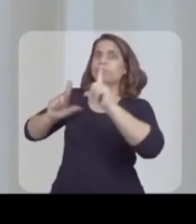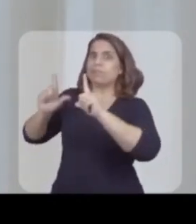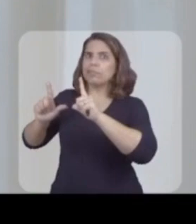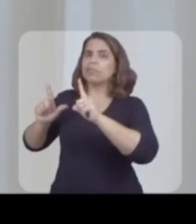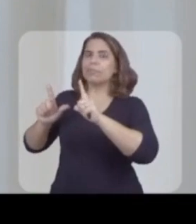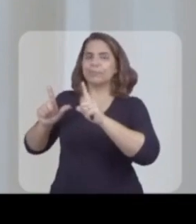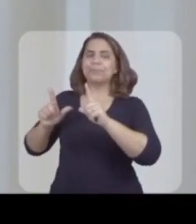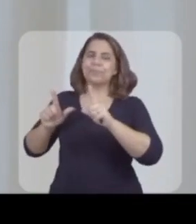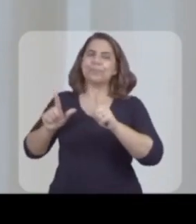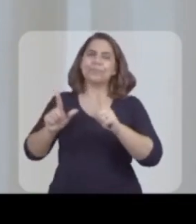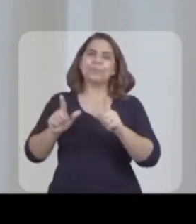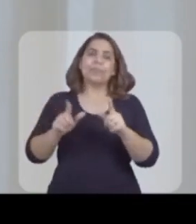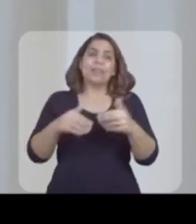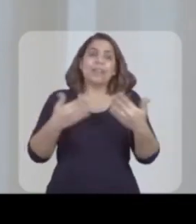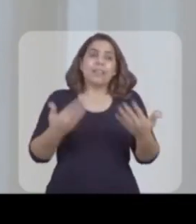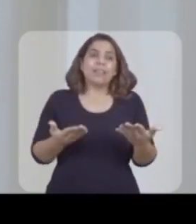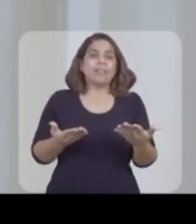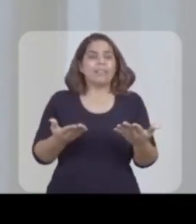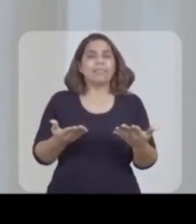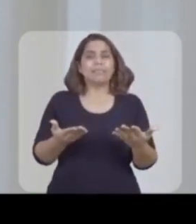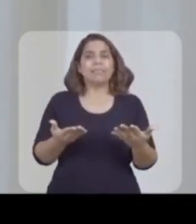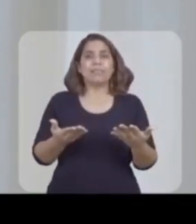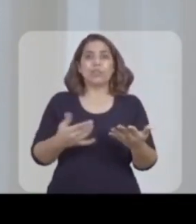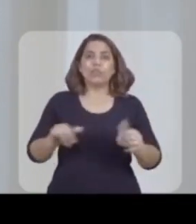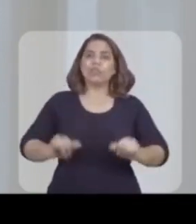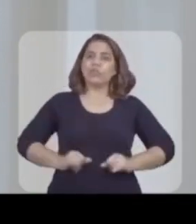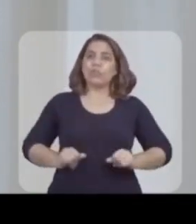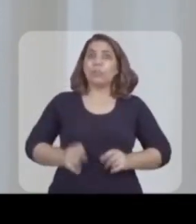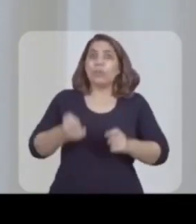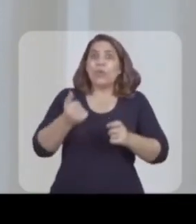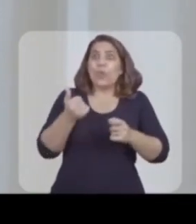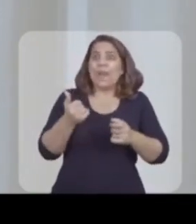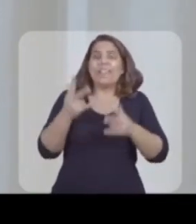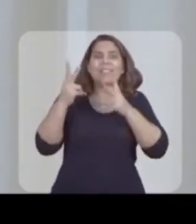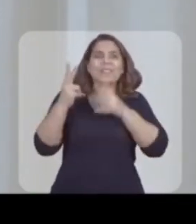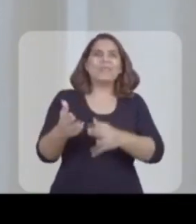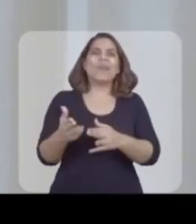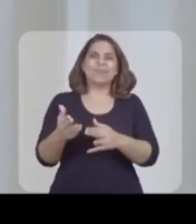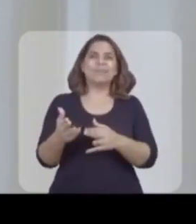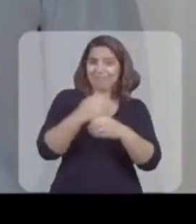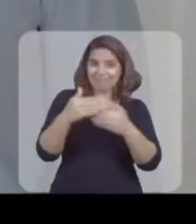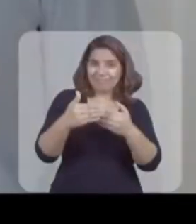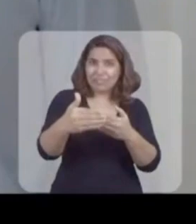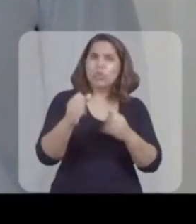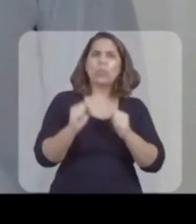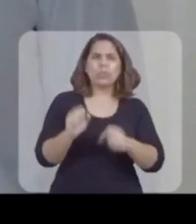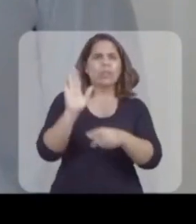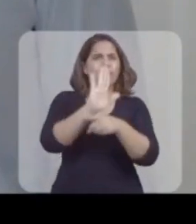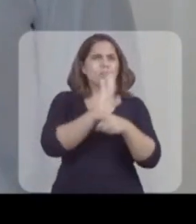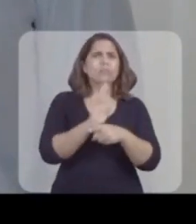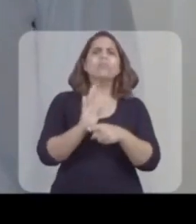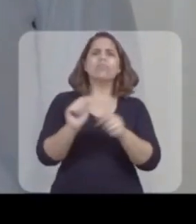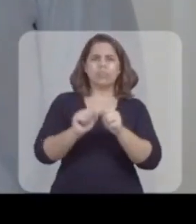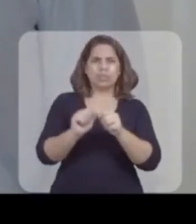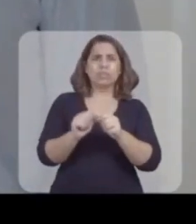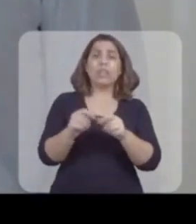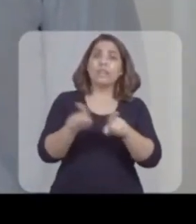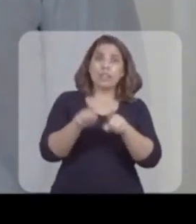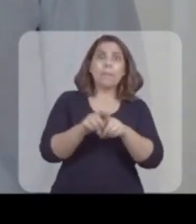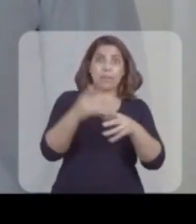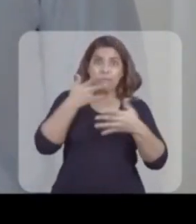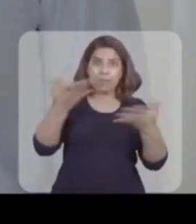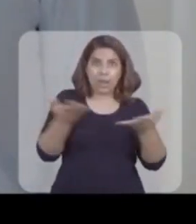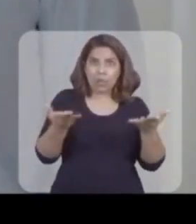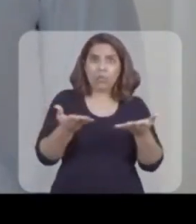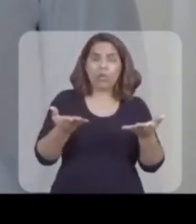televisão E no final da linha, né? Nós sofremos quase do mesmo mal O que eu puder fazer por você E também,